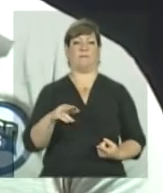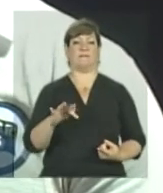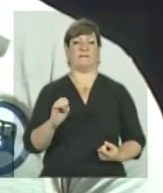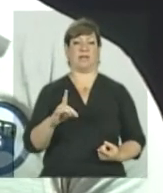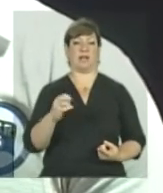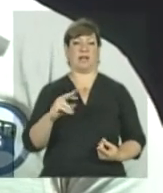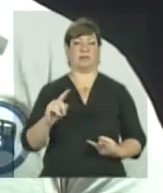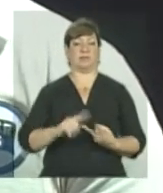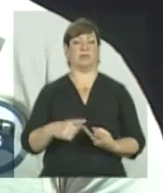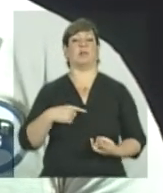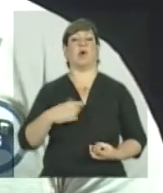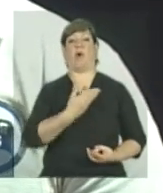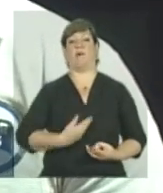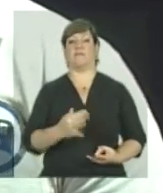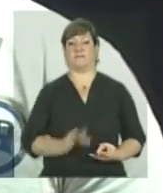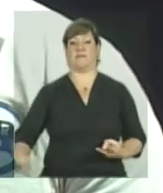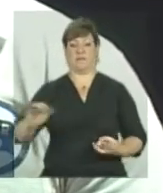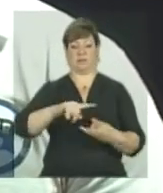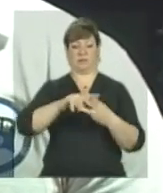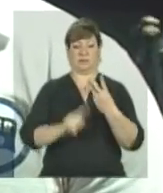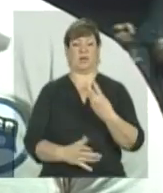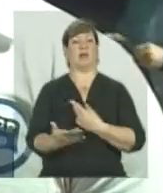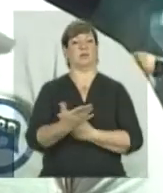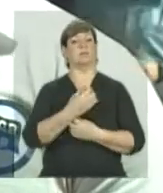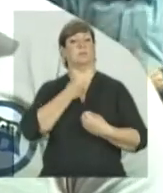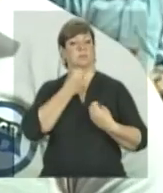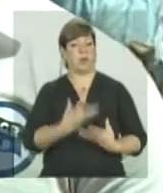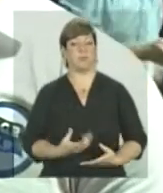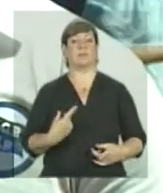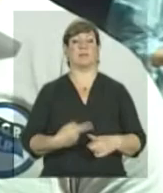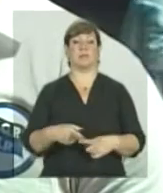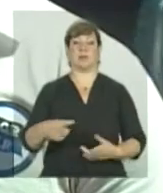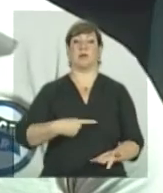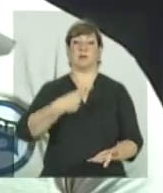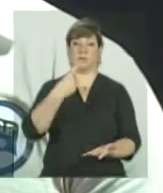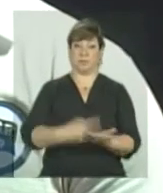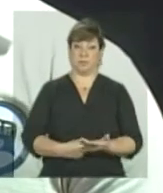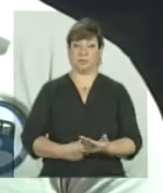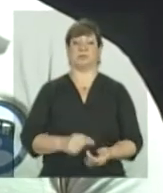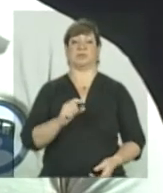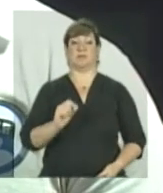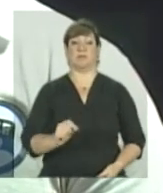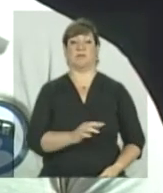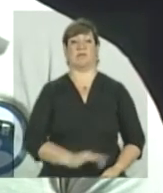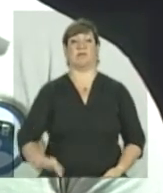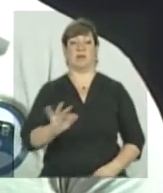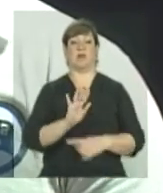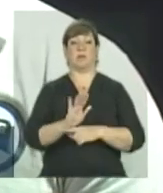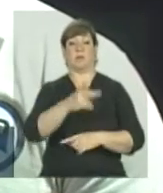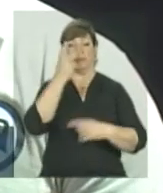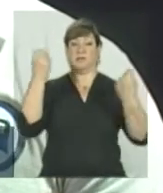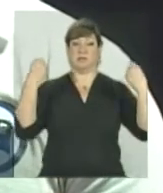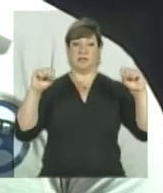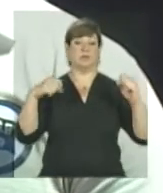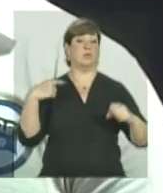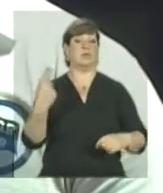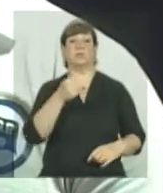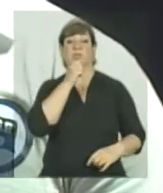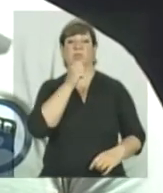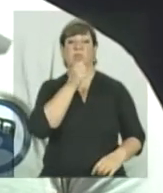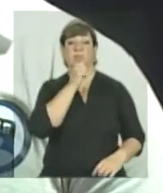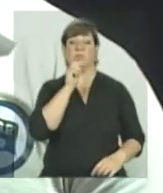governo federal. Isso mostra a evolução do esporte e mostra o compromisso federal com os atletas que não têm